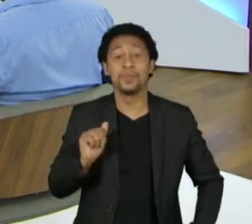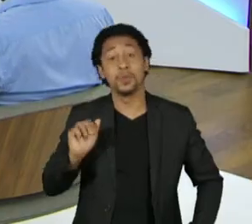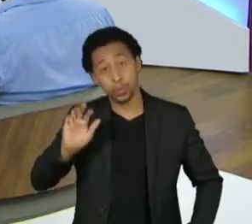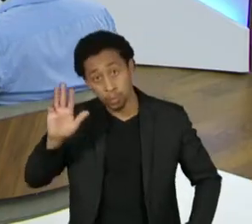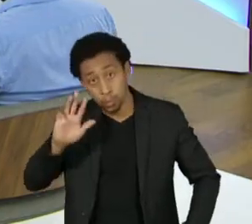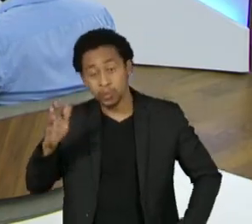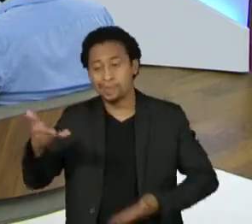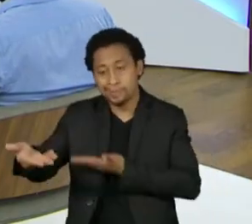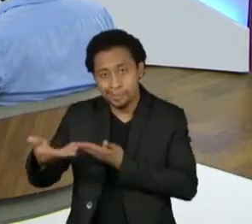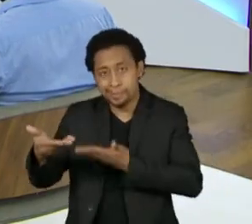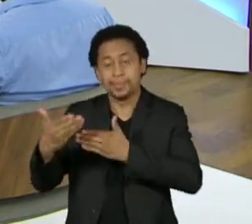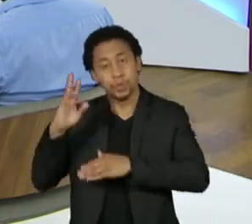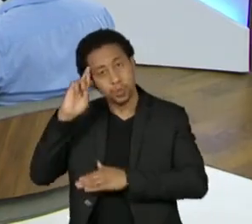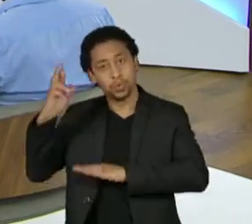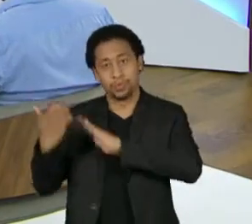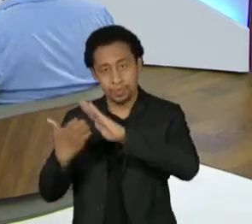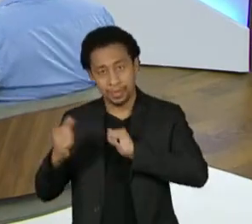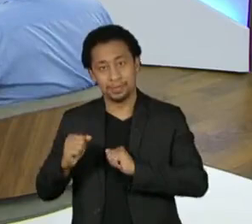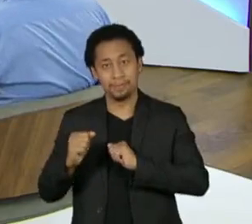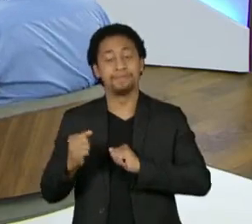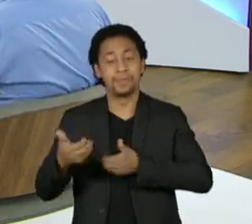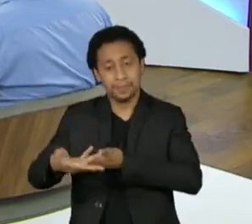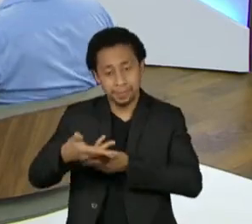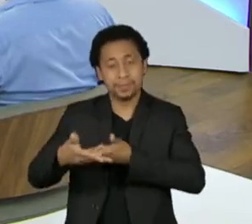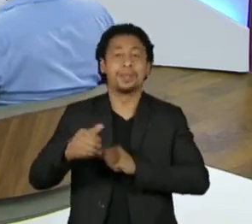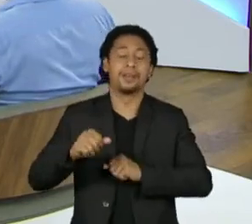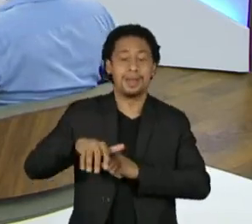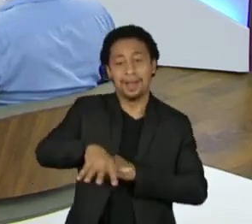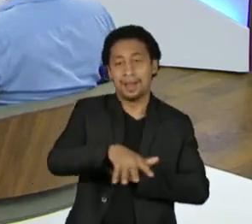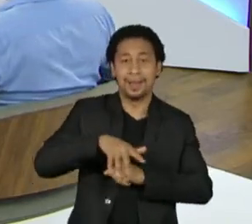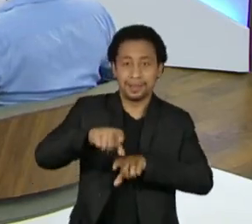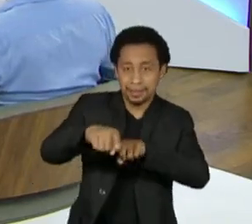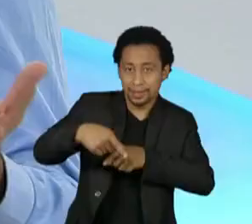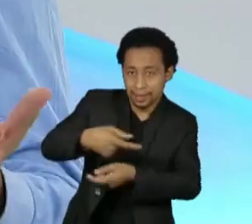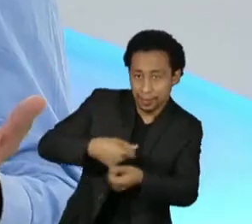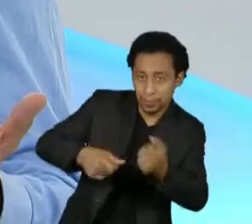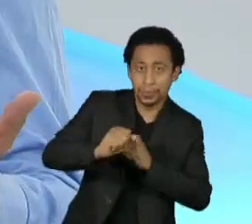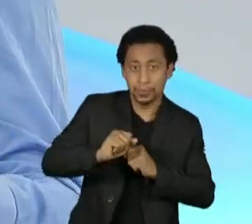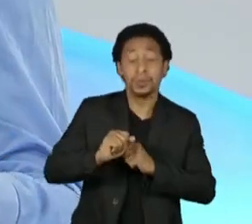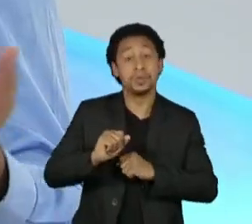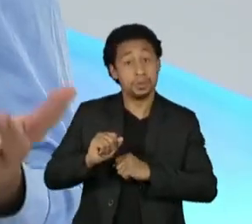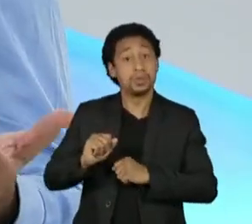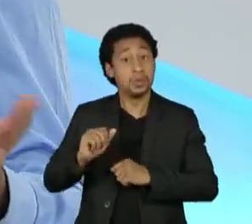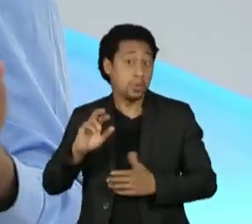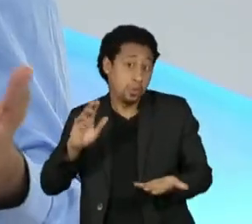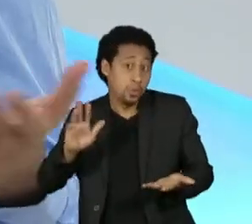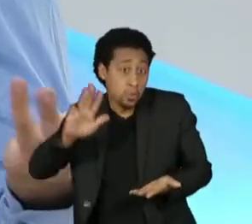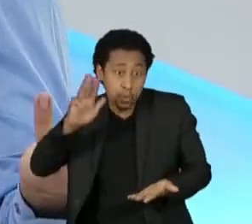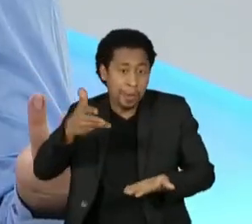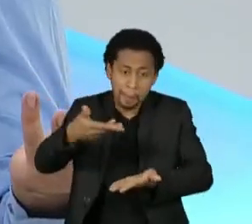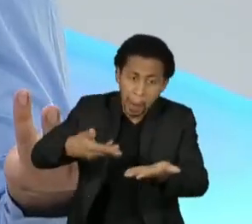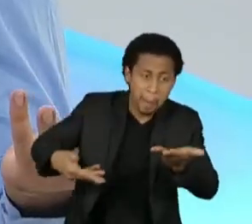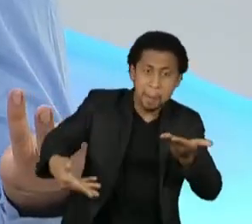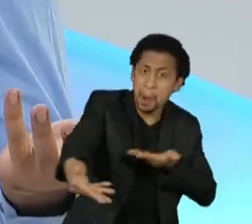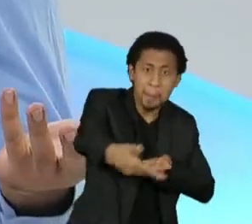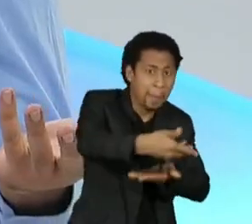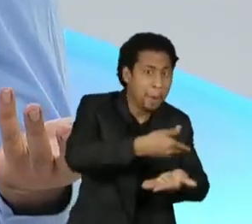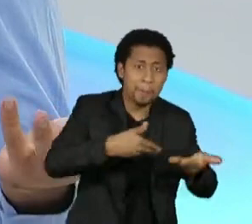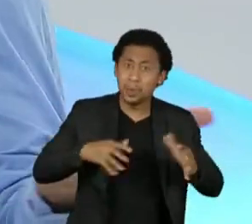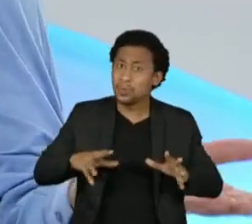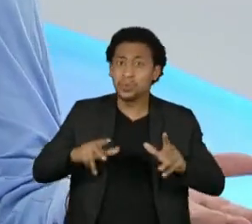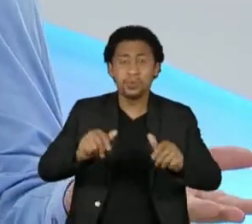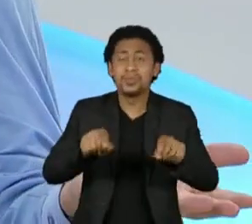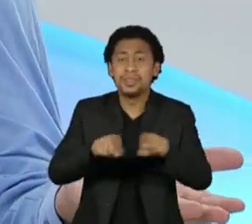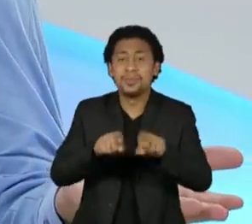reuniu com o agronegócio, o Lula se reuniu com a Faria Lima. O que que querem? Querem que o Lula assuma a agenda do Paulo Guedes?